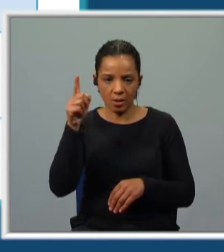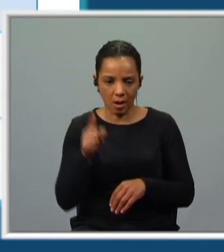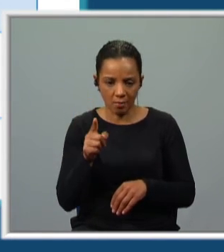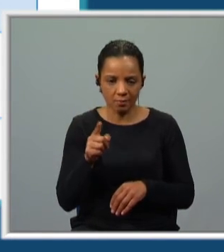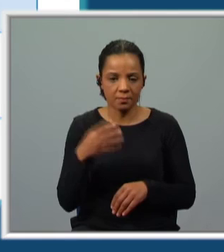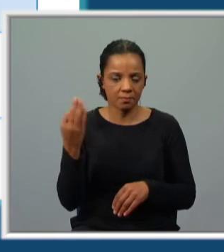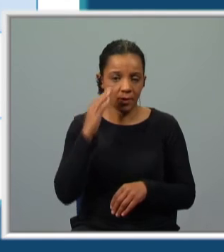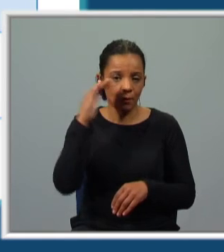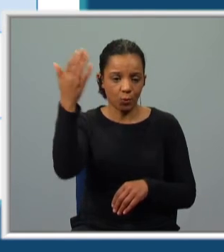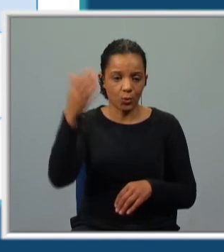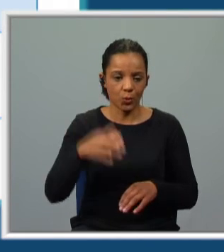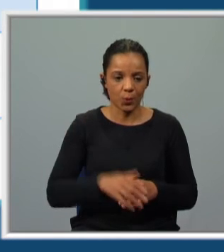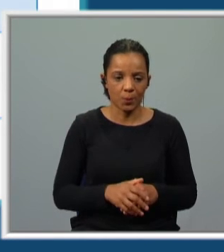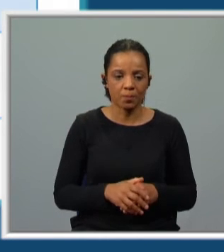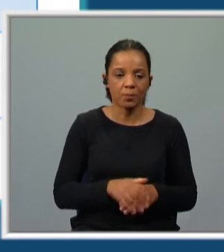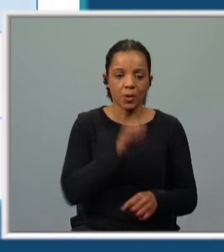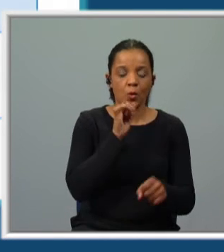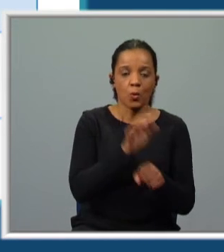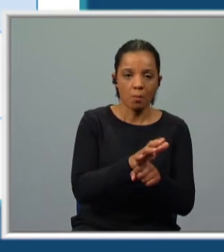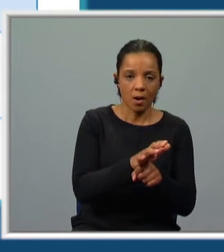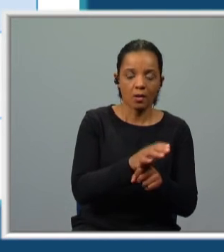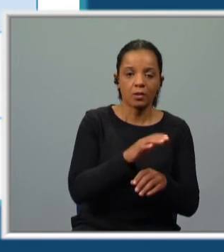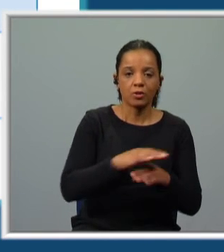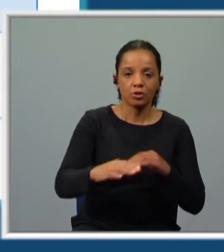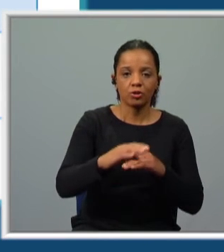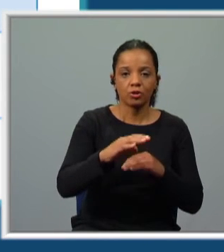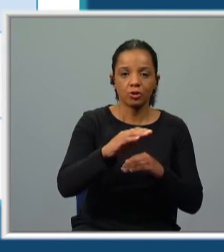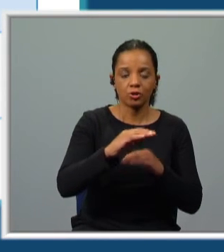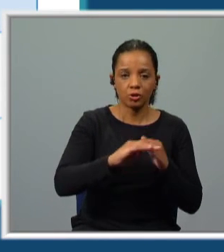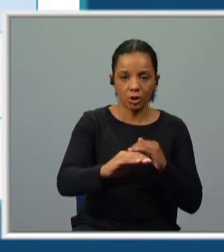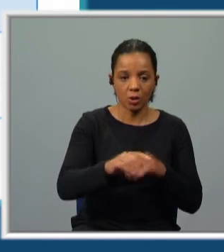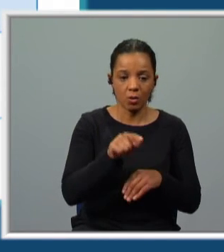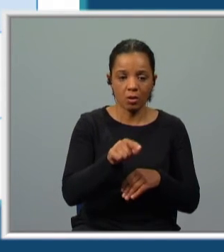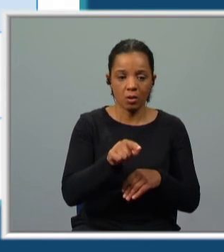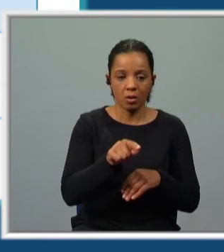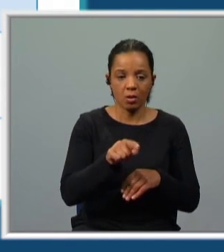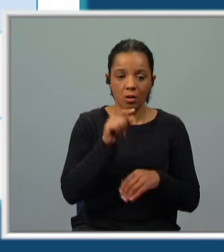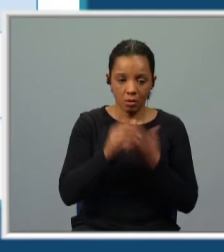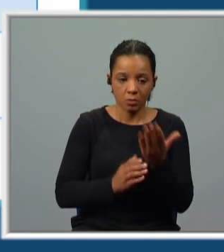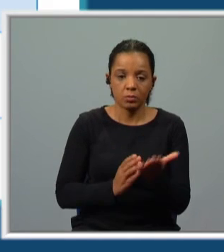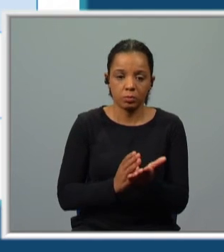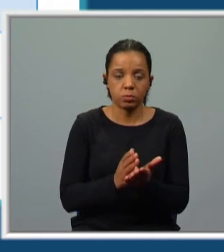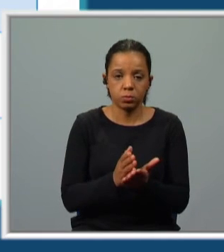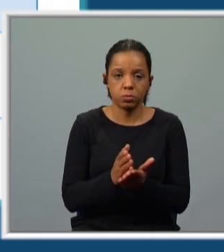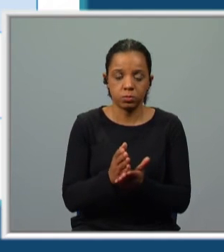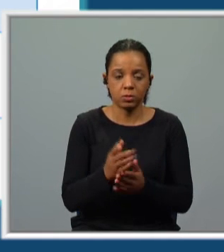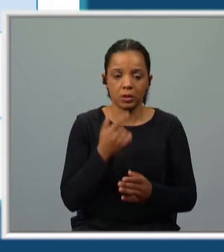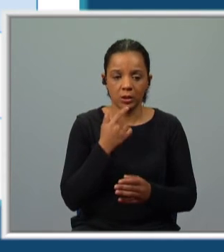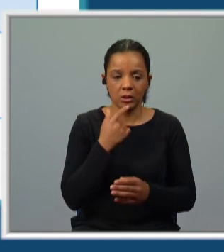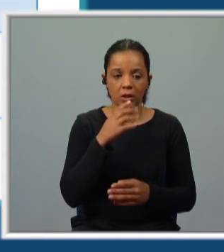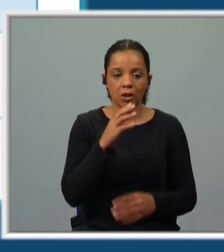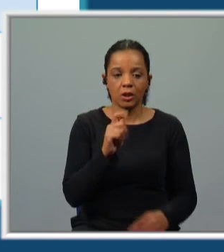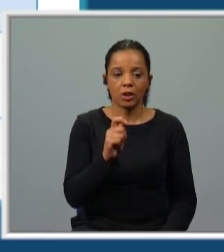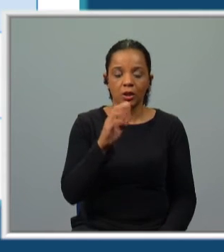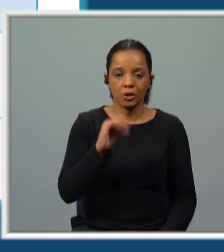dúvidas. É o futuro. O mar estava a chão. Naquele momento estava a chão e continuou durante algum tempo. Portanto, estava.